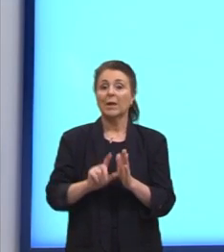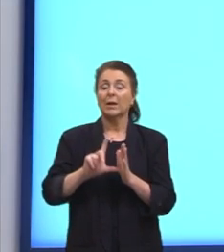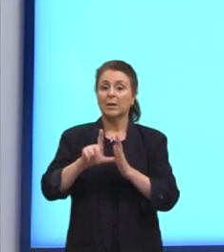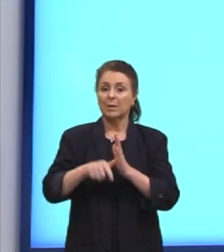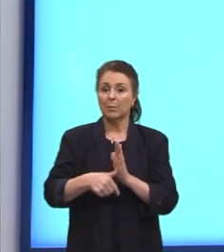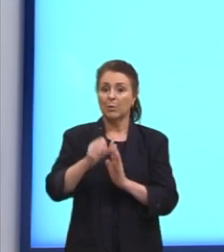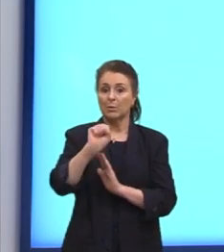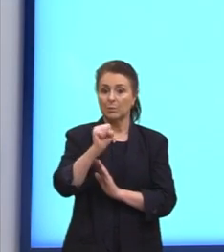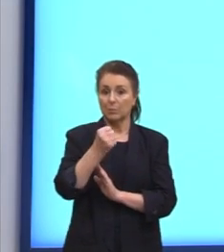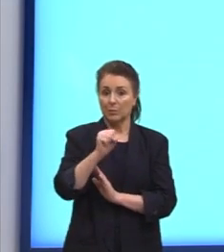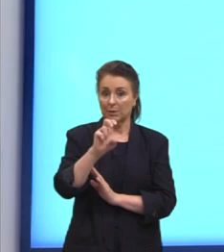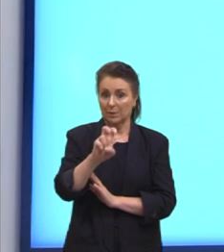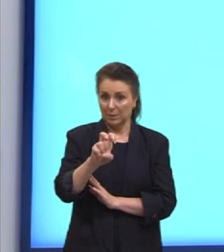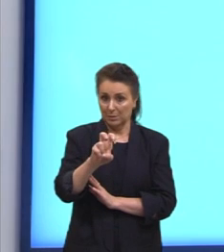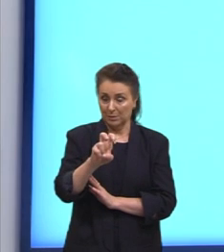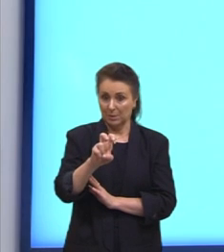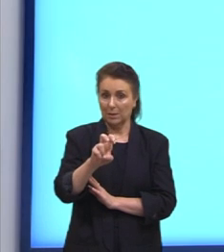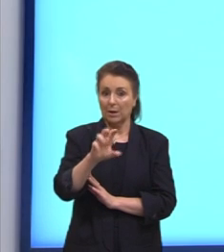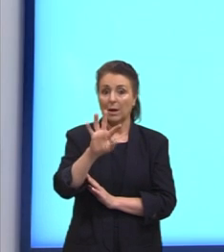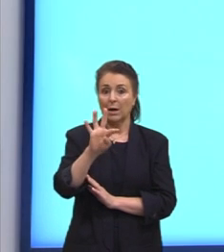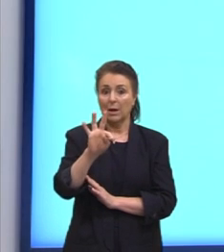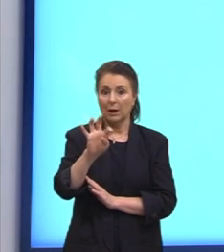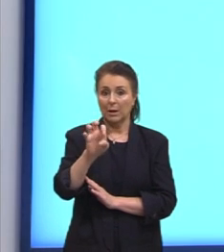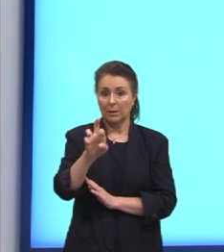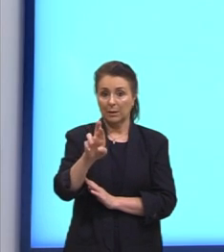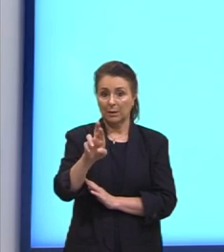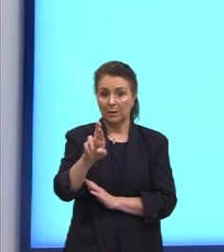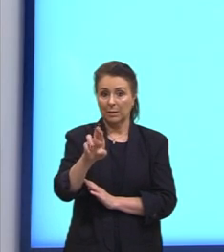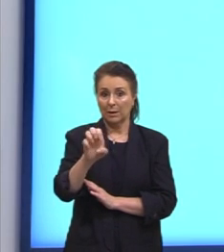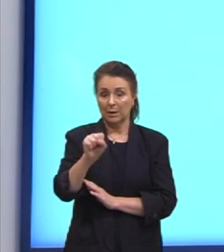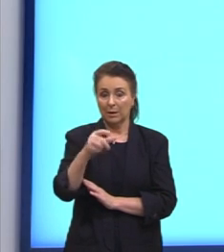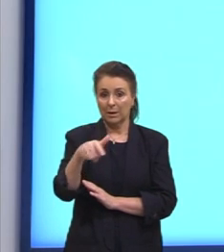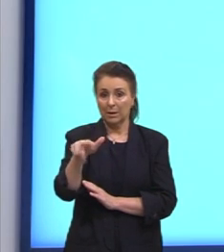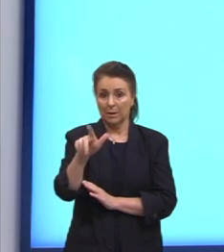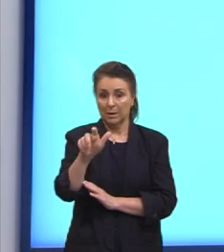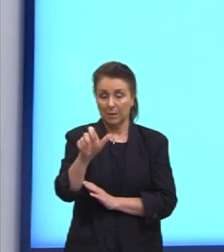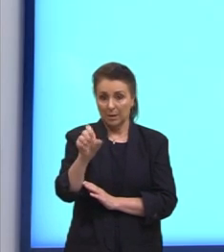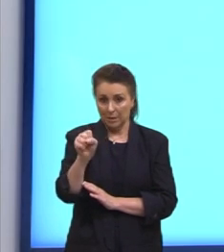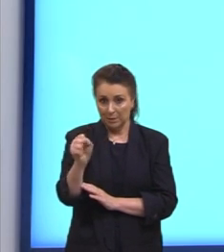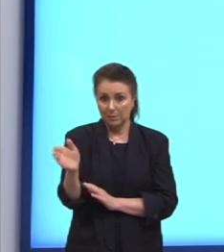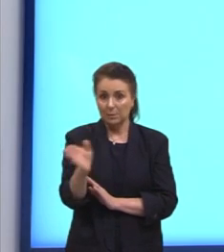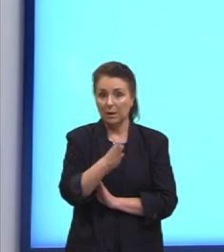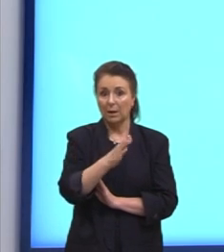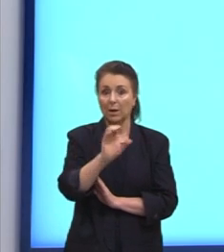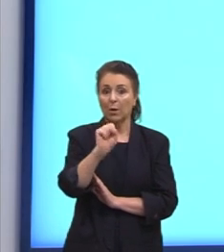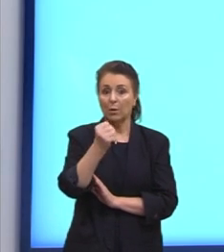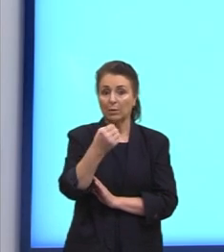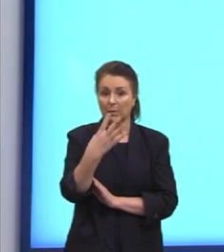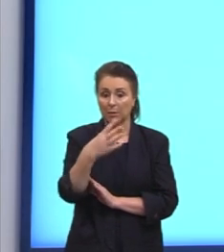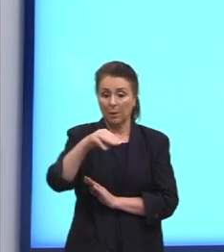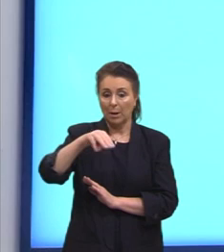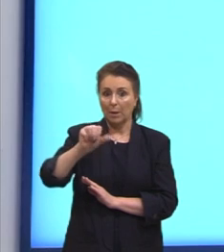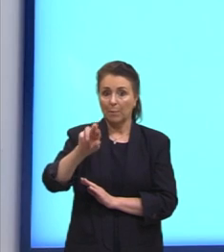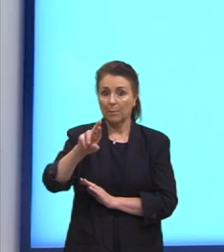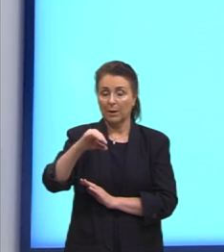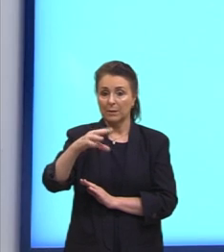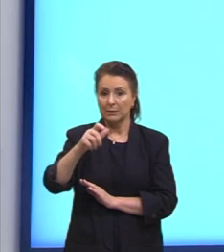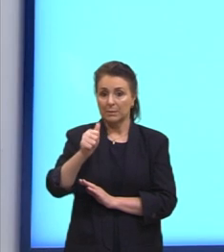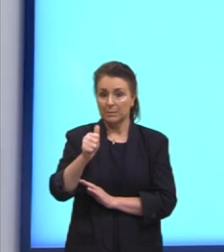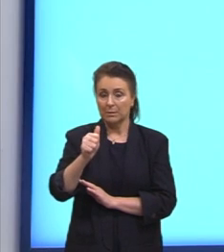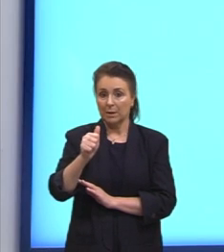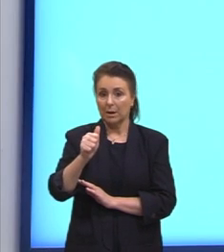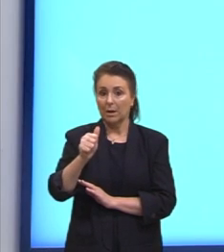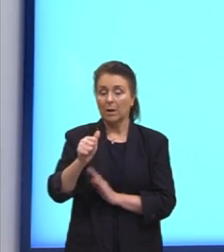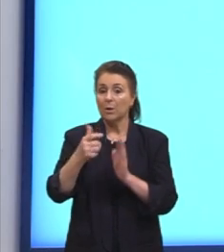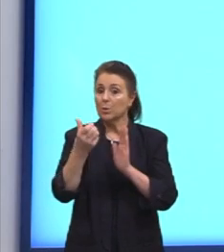85 anos, a Tereza. Depois, 84 anos, a Márcia. E o sexto